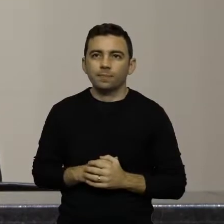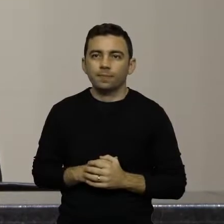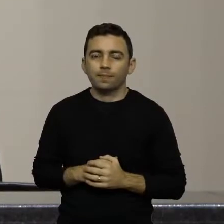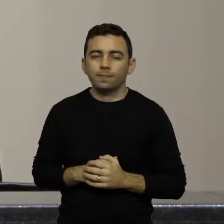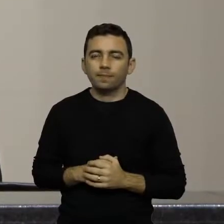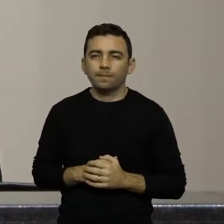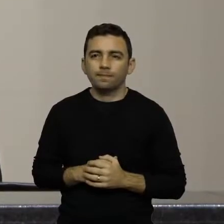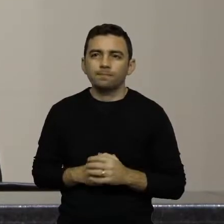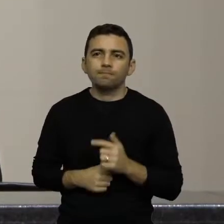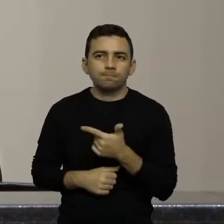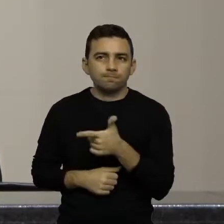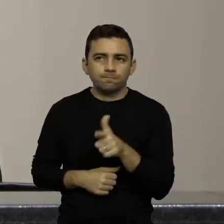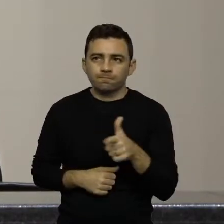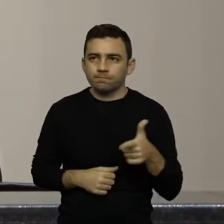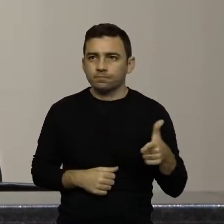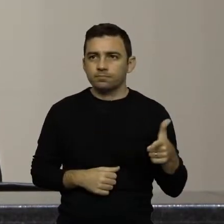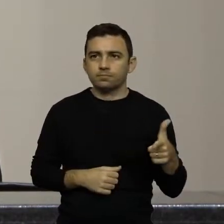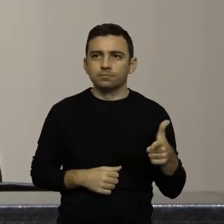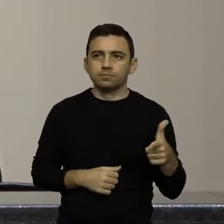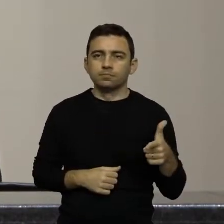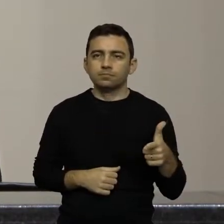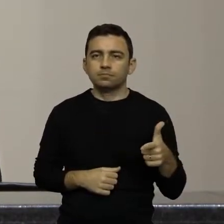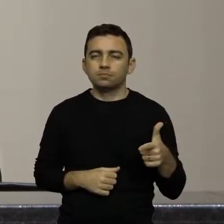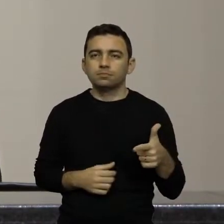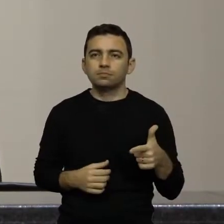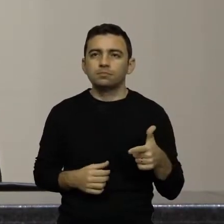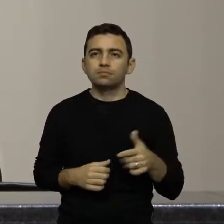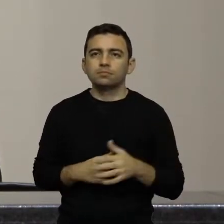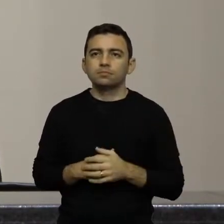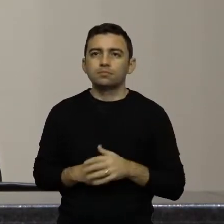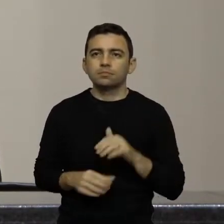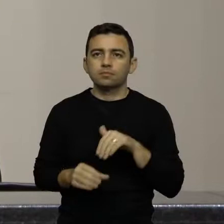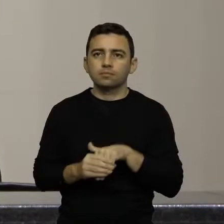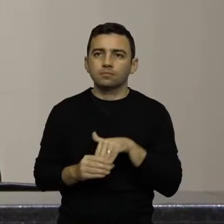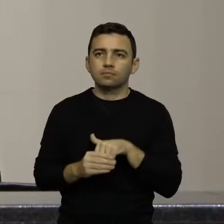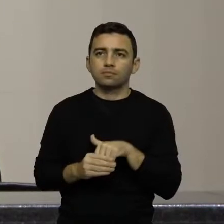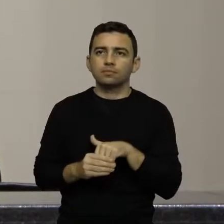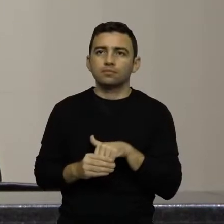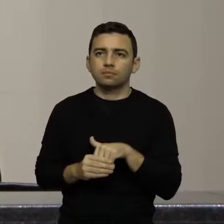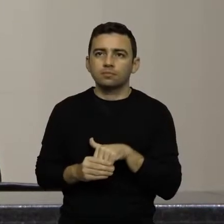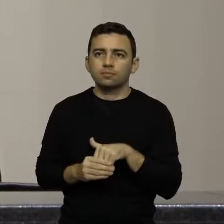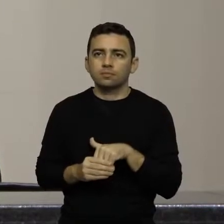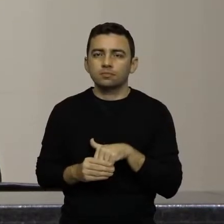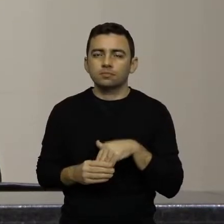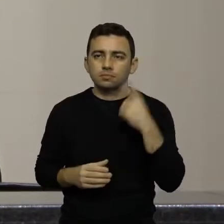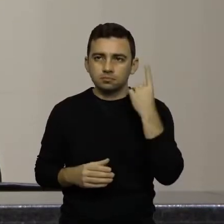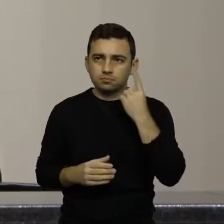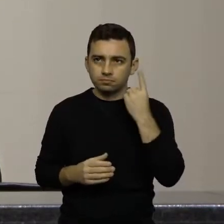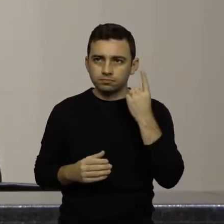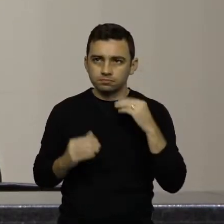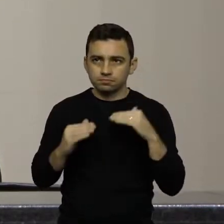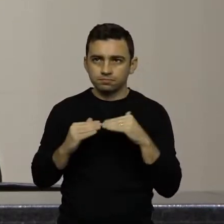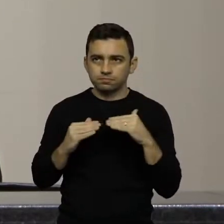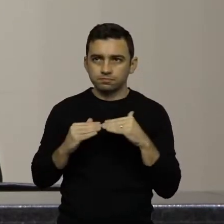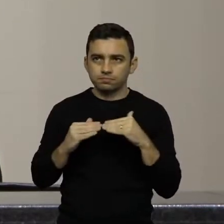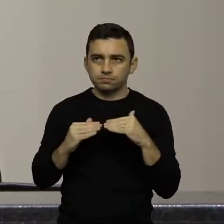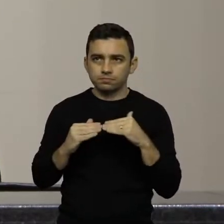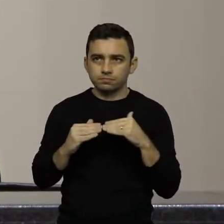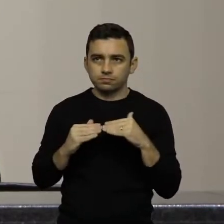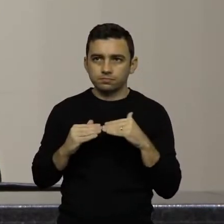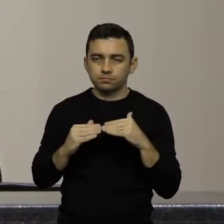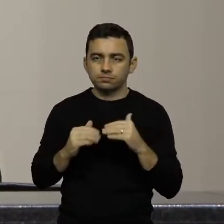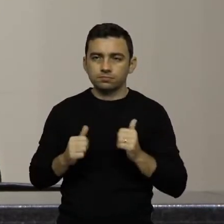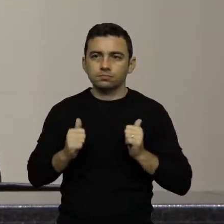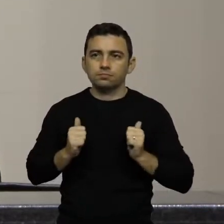No havendo quem queira discutir, está em votação. Deputados que concordam, permaneço como